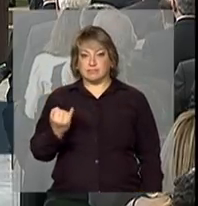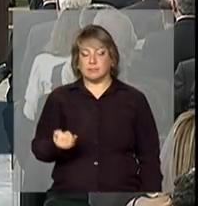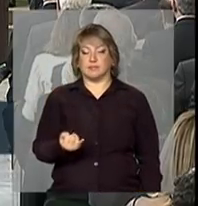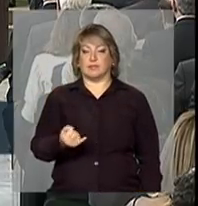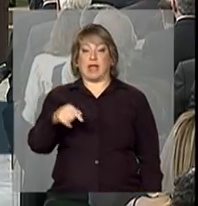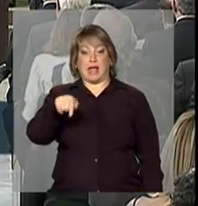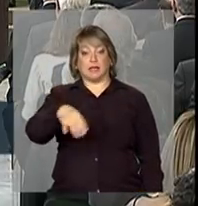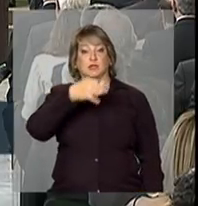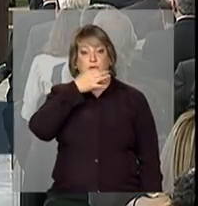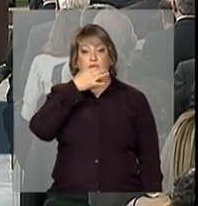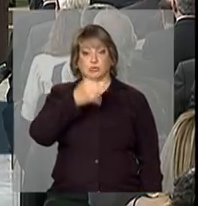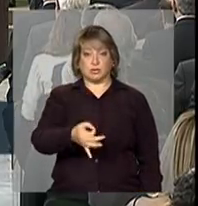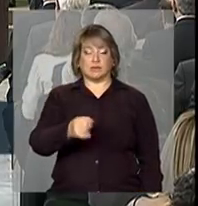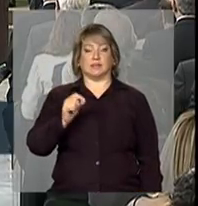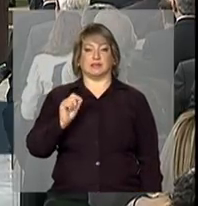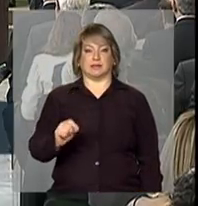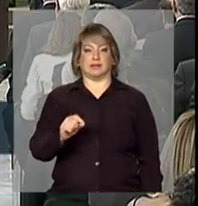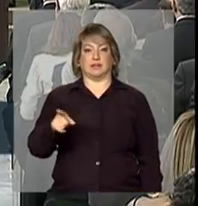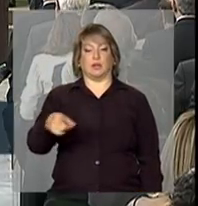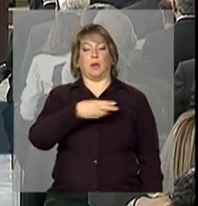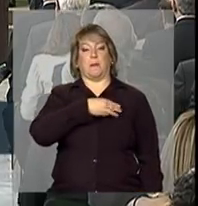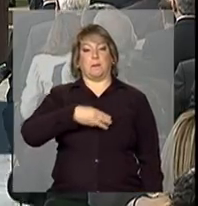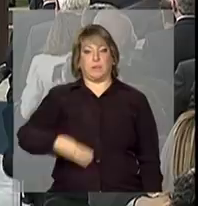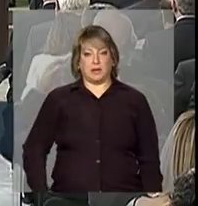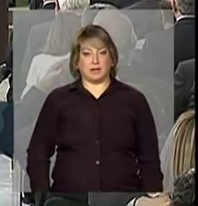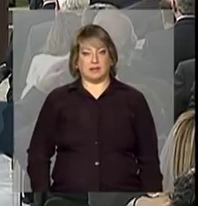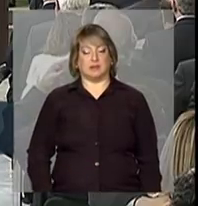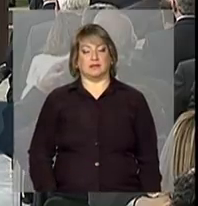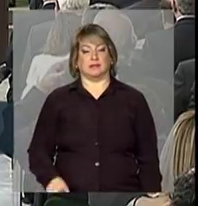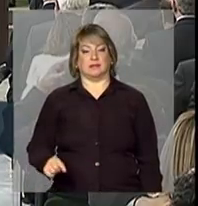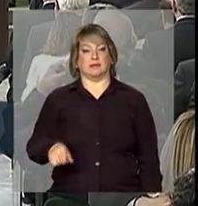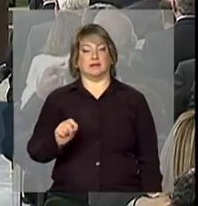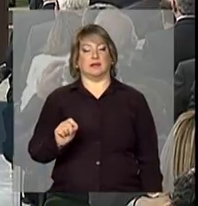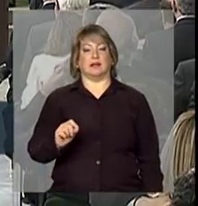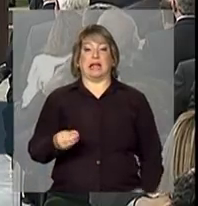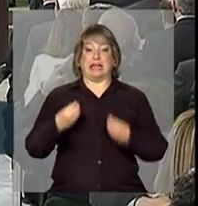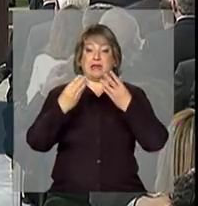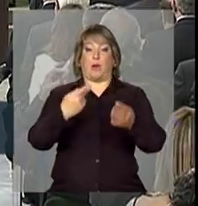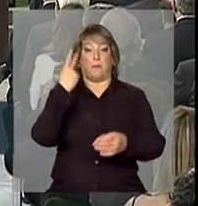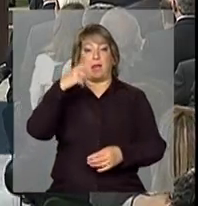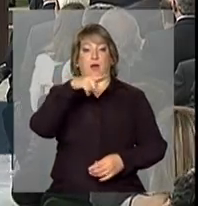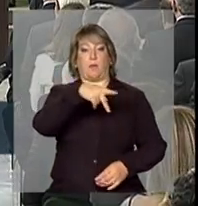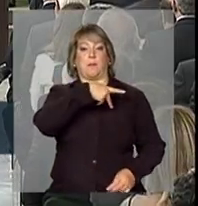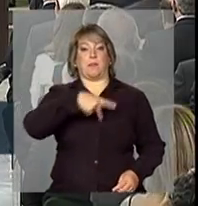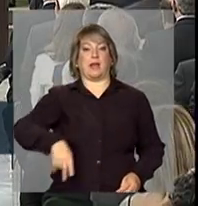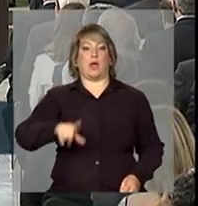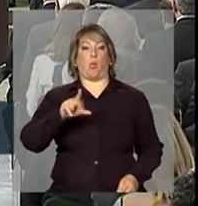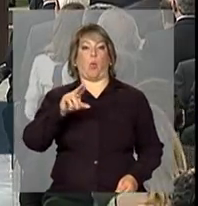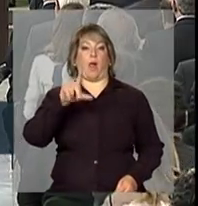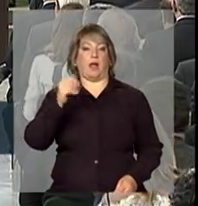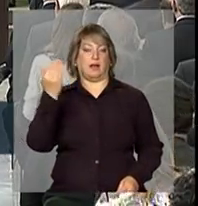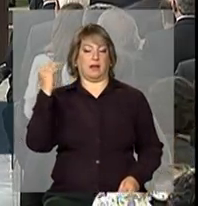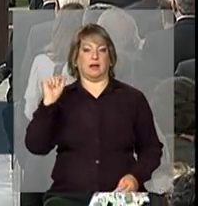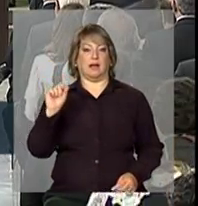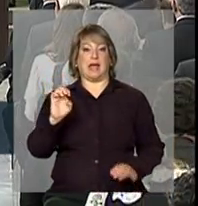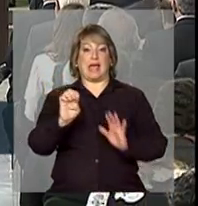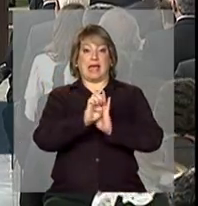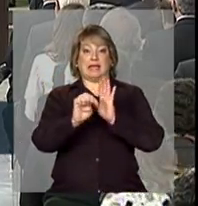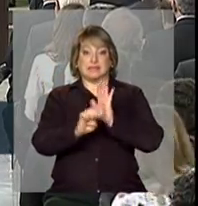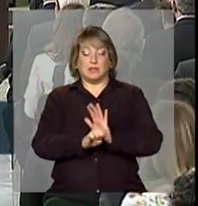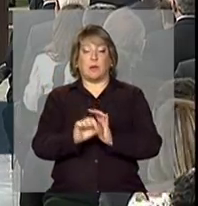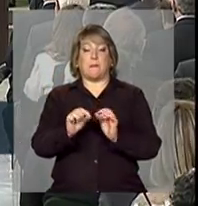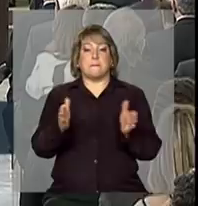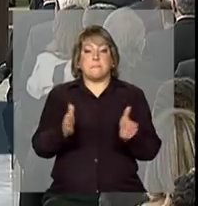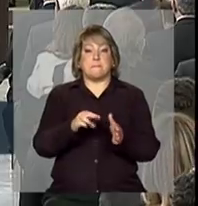dessa sugestão do ministro ao então presidente Lula, do estatuto do micro